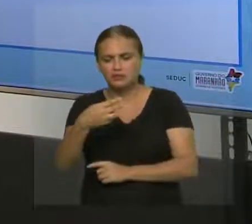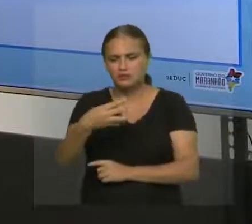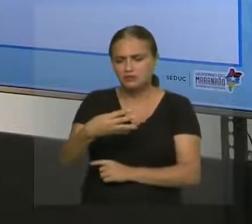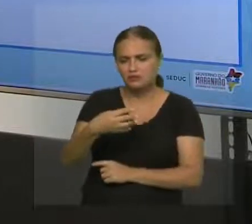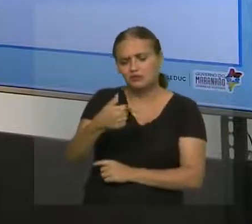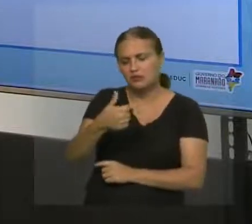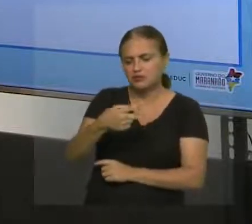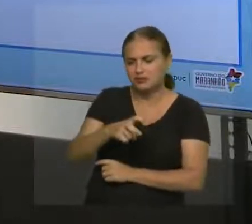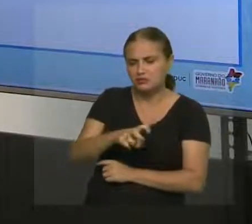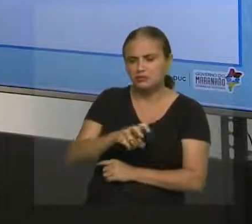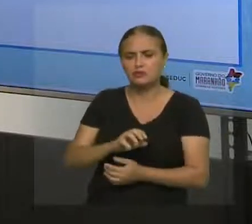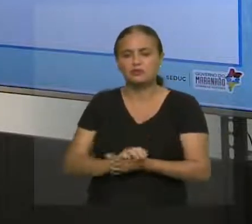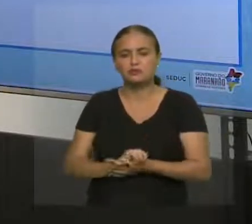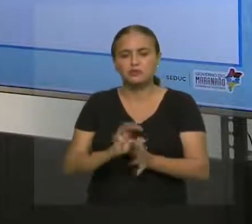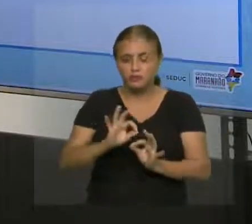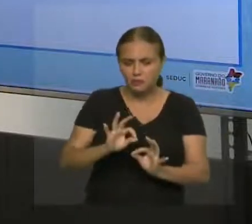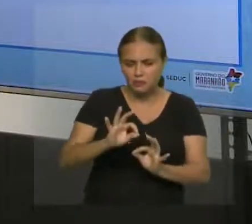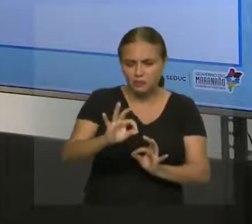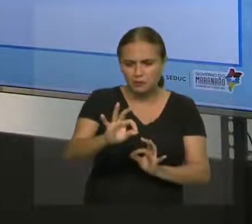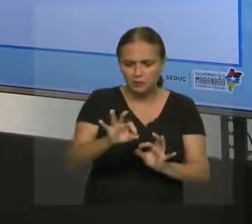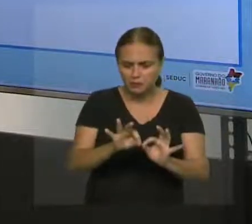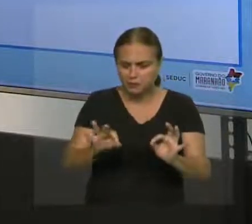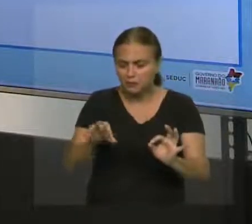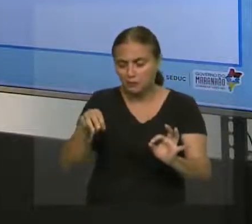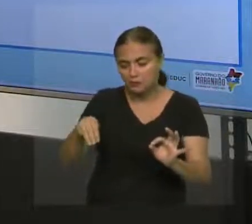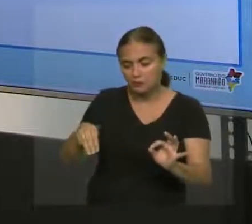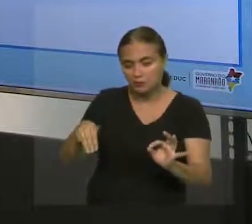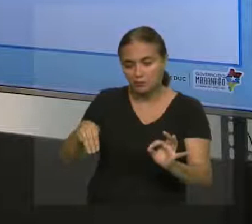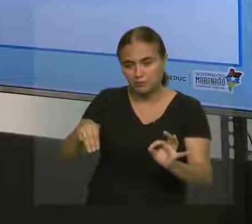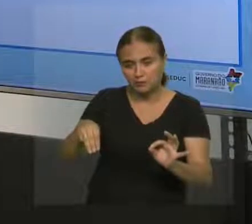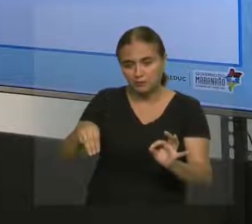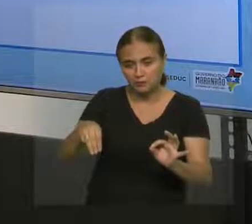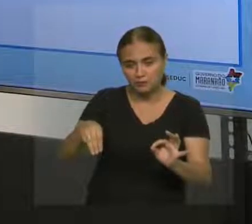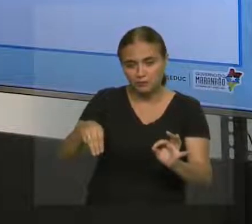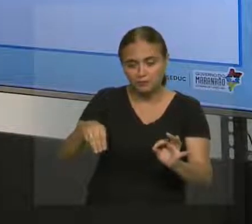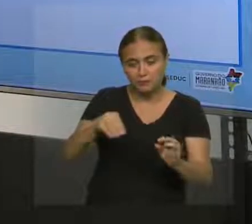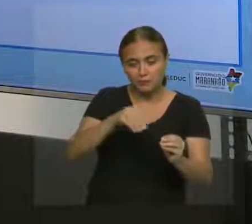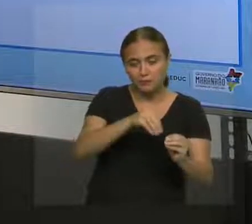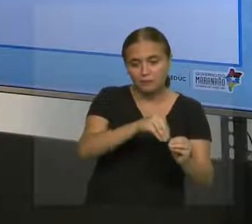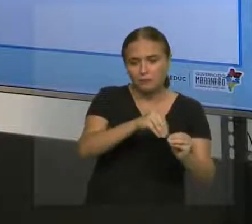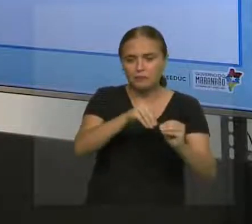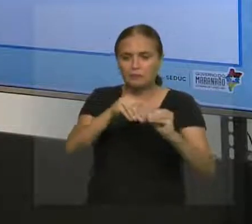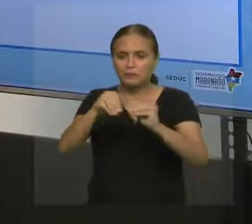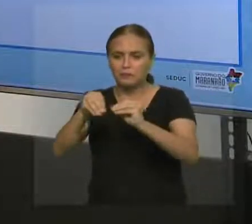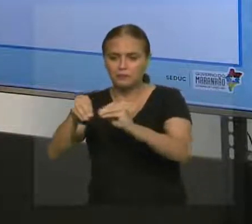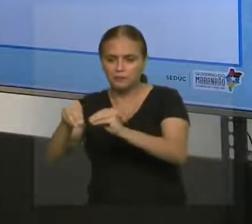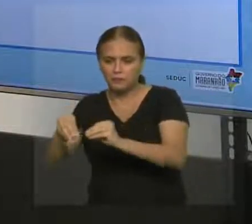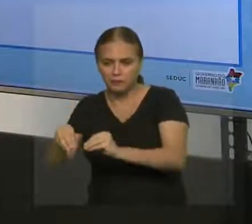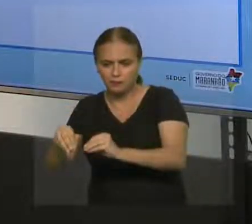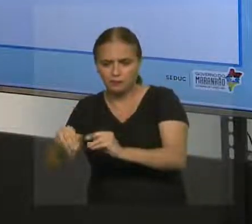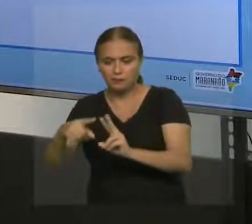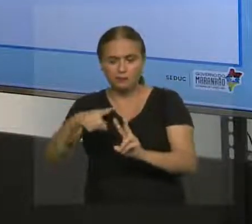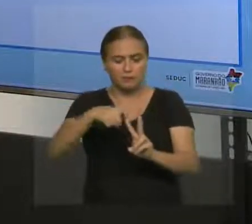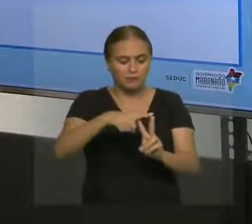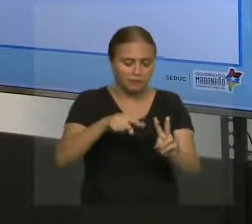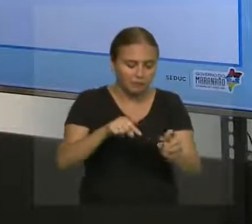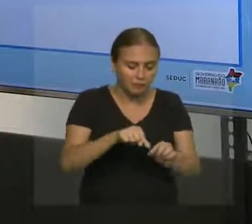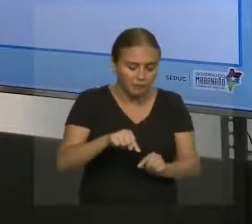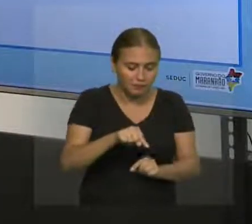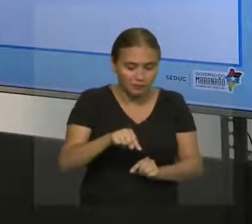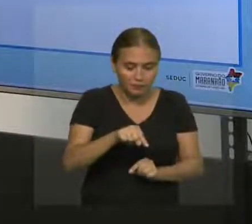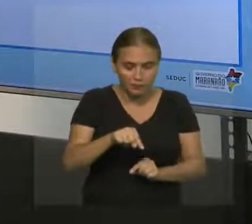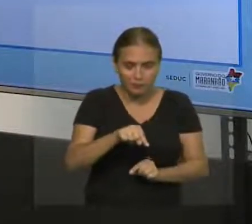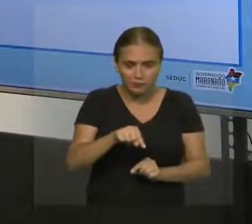25, percorreu 25 metros, mas quanto ela deslocou, deslocamento é a distância ou o vetor que liga o ponto de saída